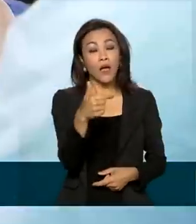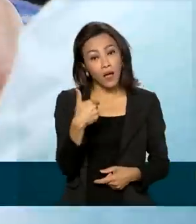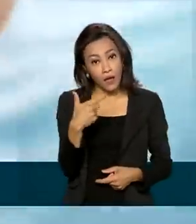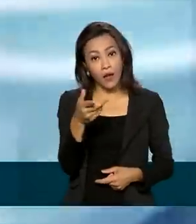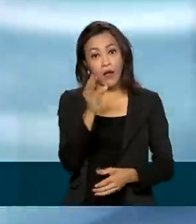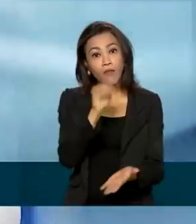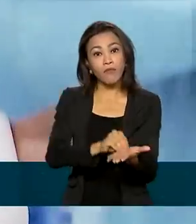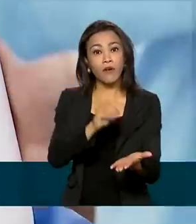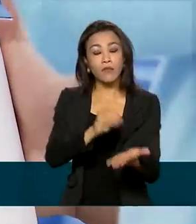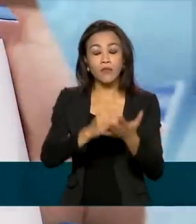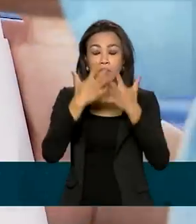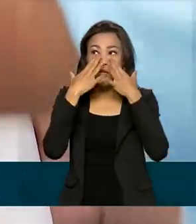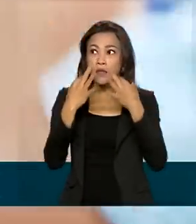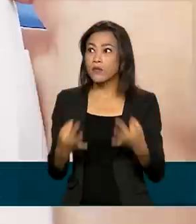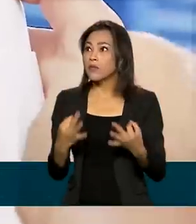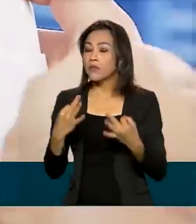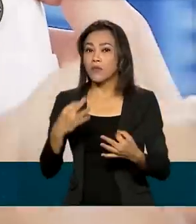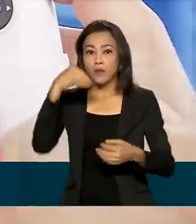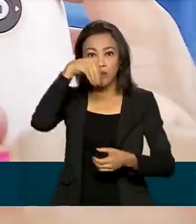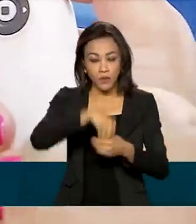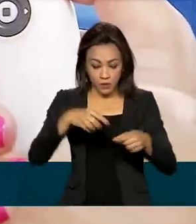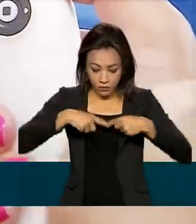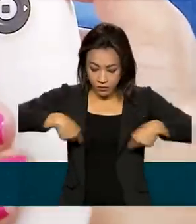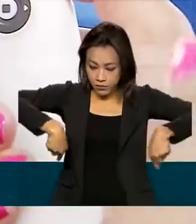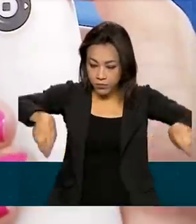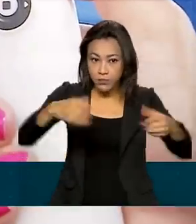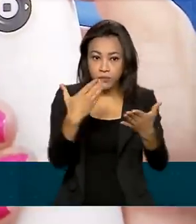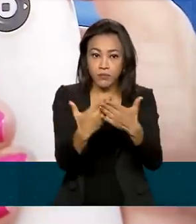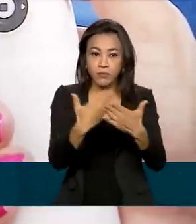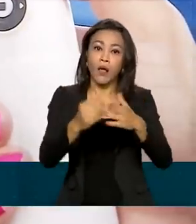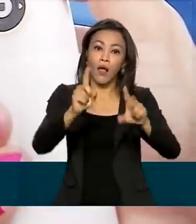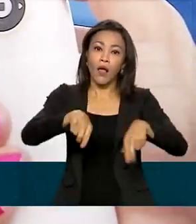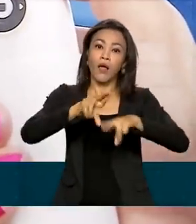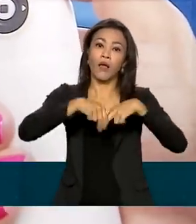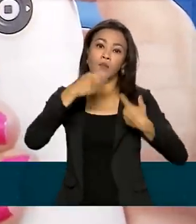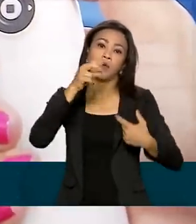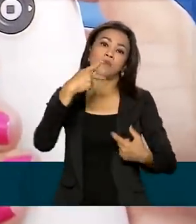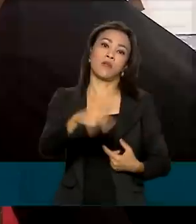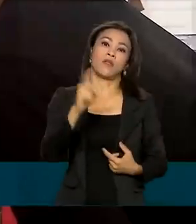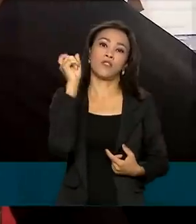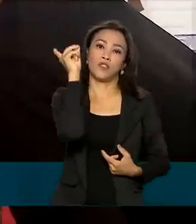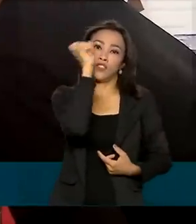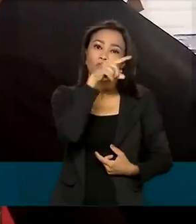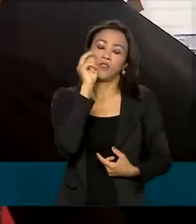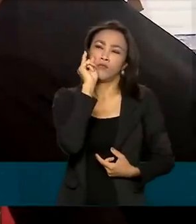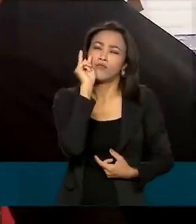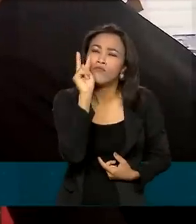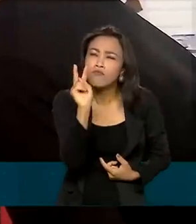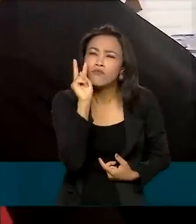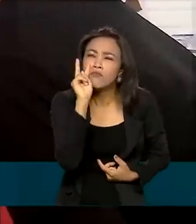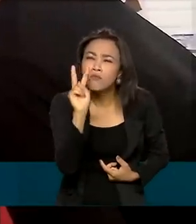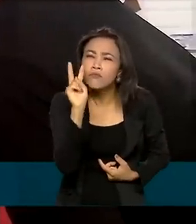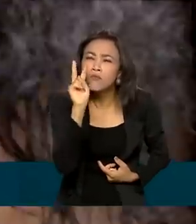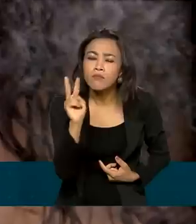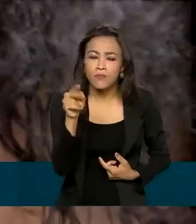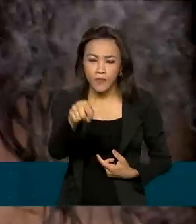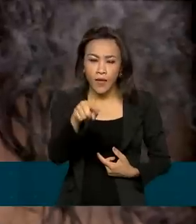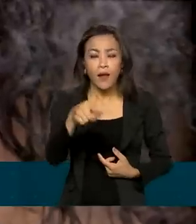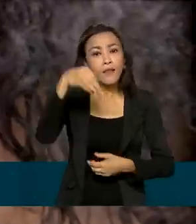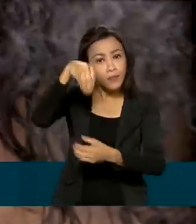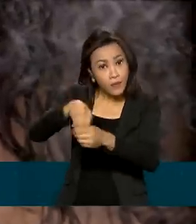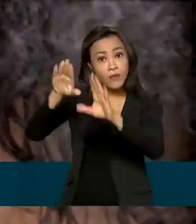que a falta de atenção em sala de aula estava ligada à dificuldade de enxergar. Uma consulta na própria escola